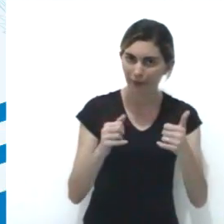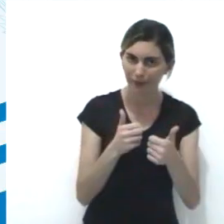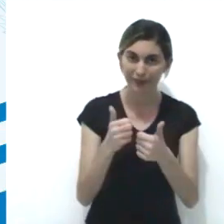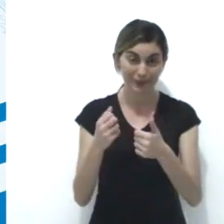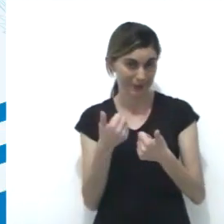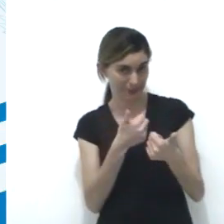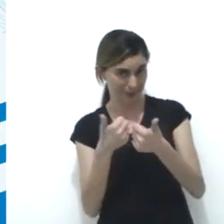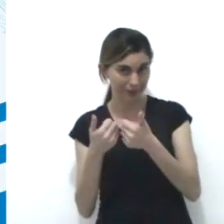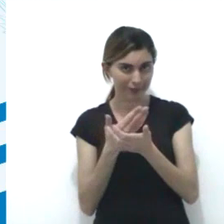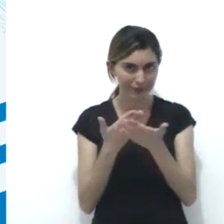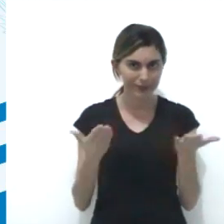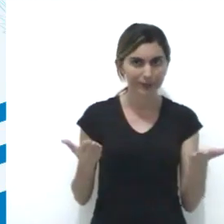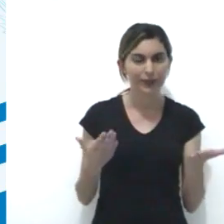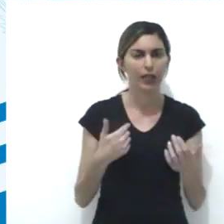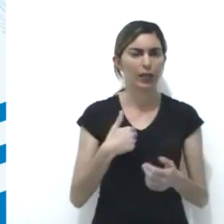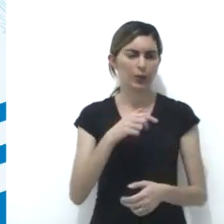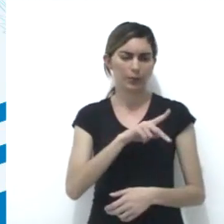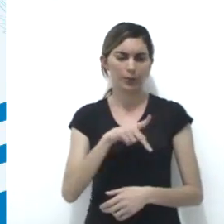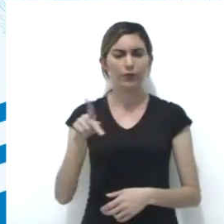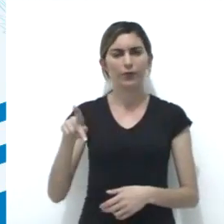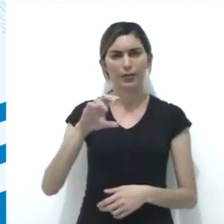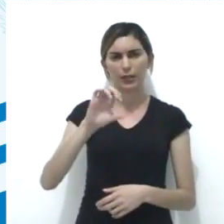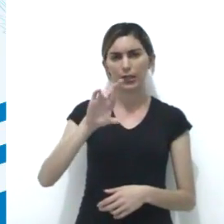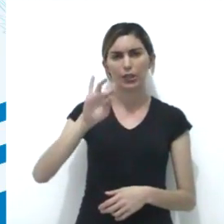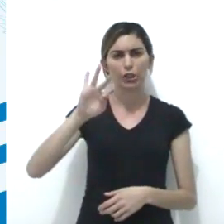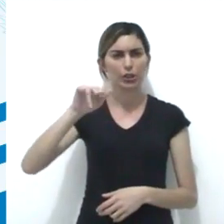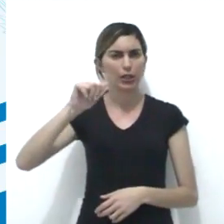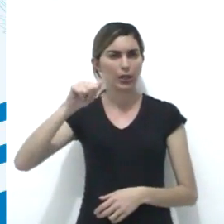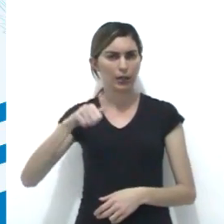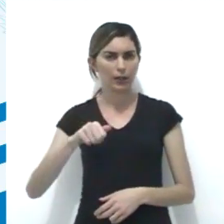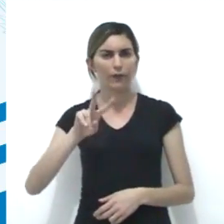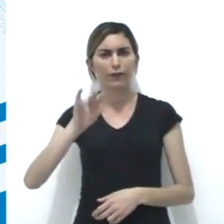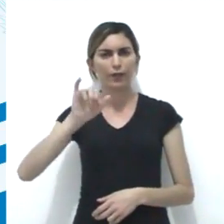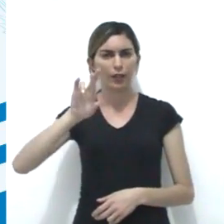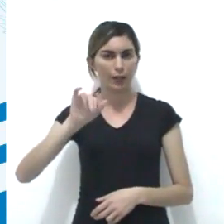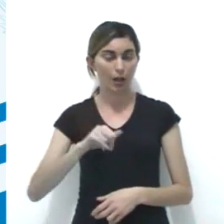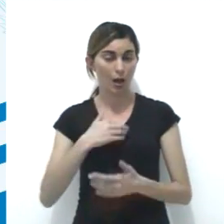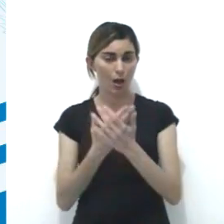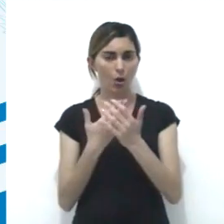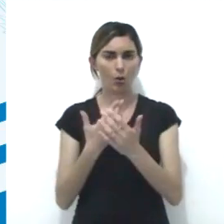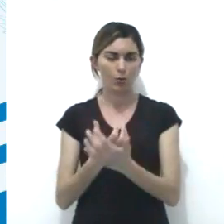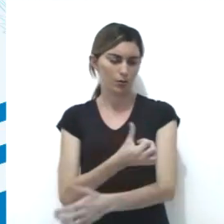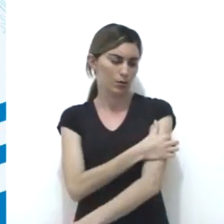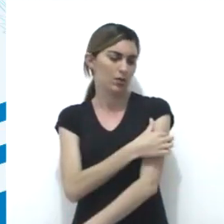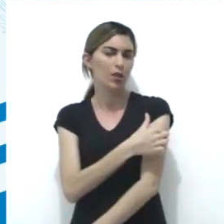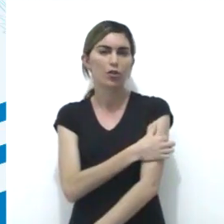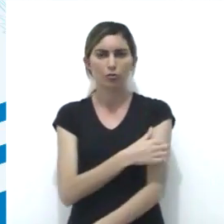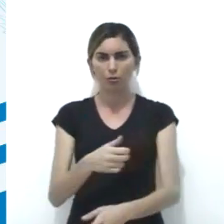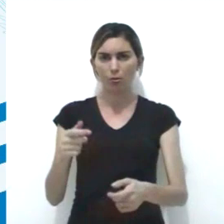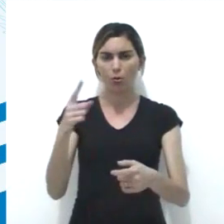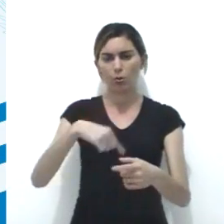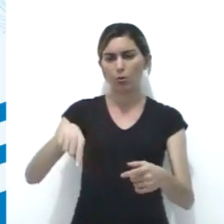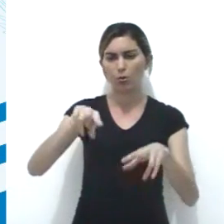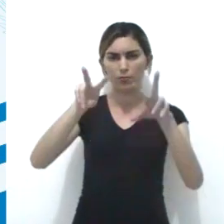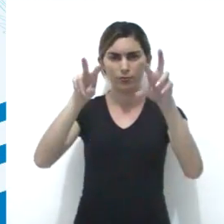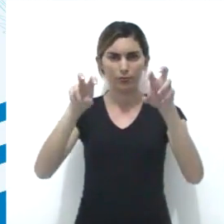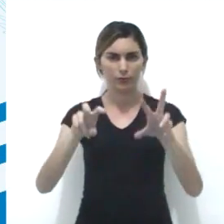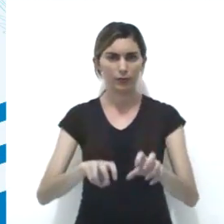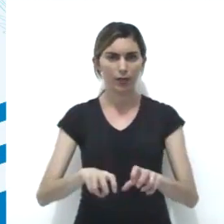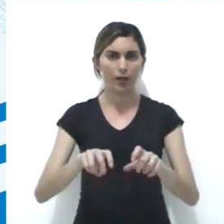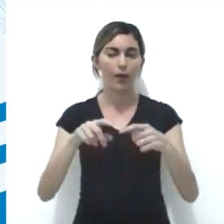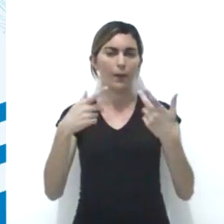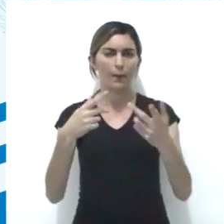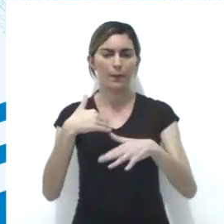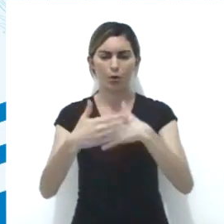Oi gente, tudo bem com vocês? Eu sou a professora Cristiana Vieira, essa é a aula para o sexto ano e o nosso